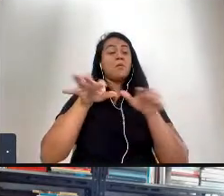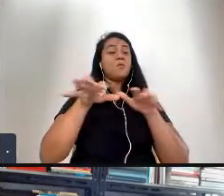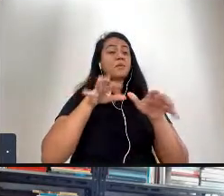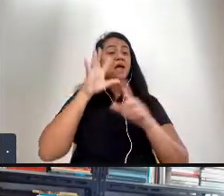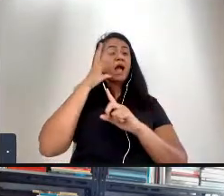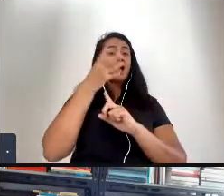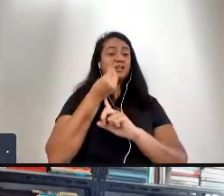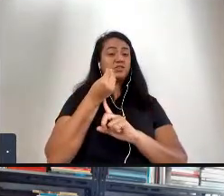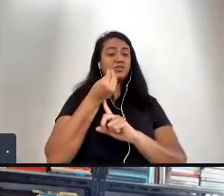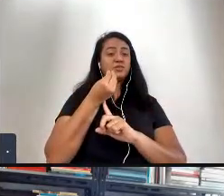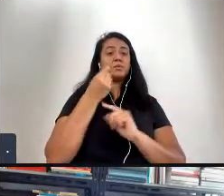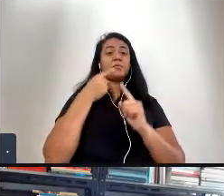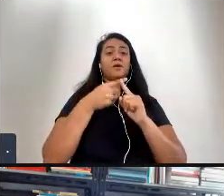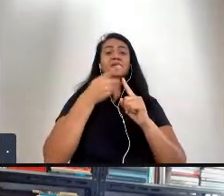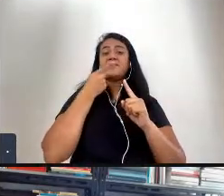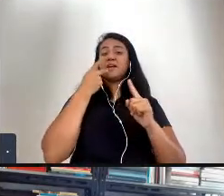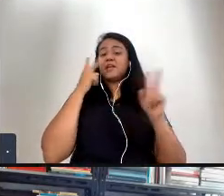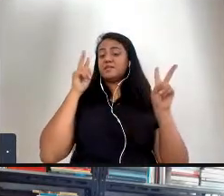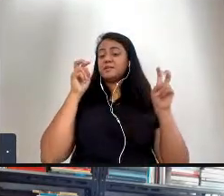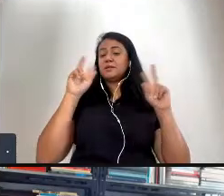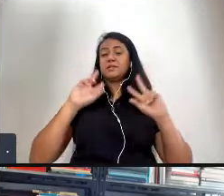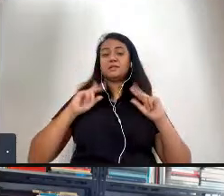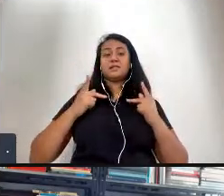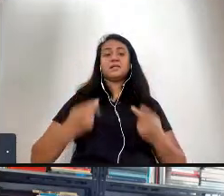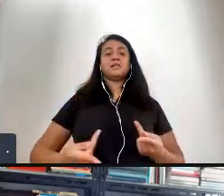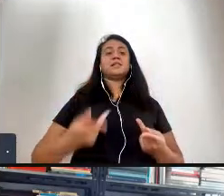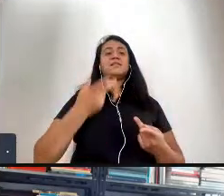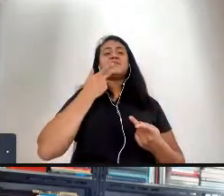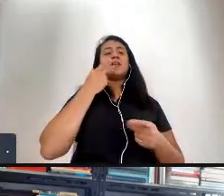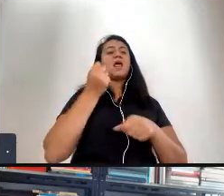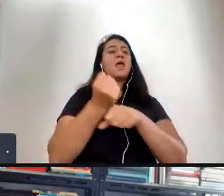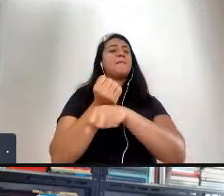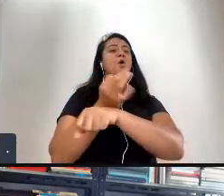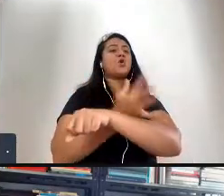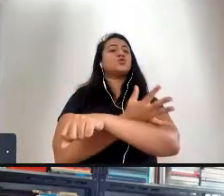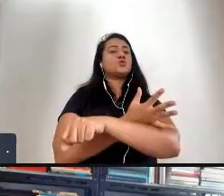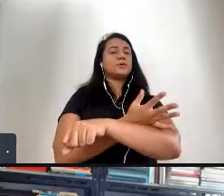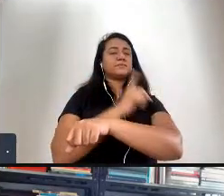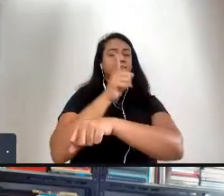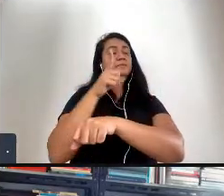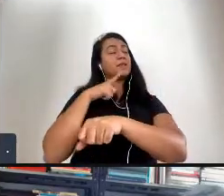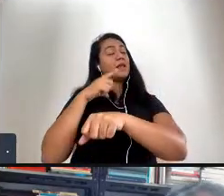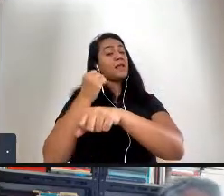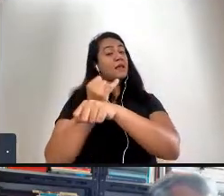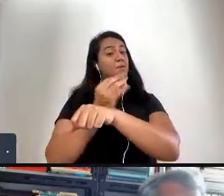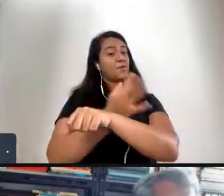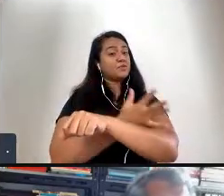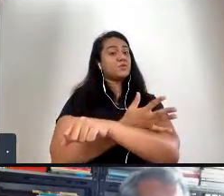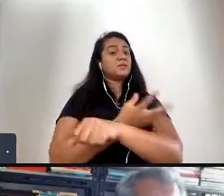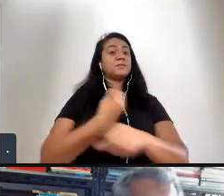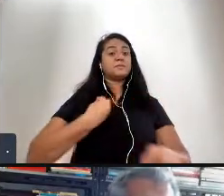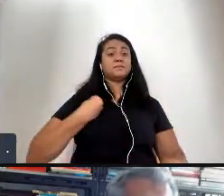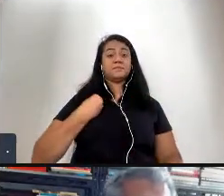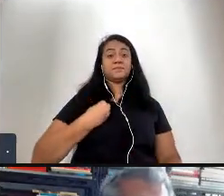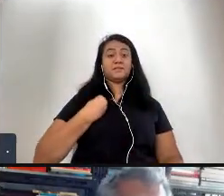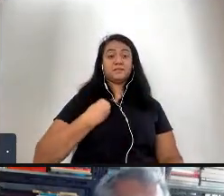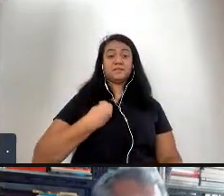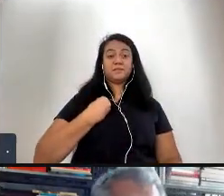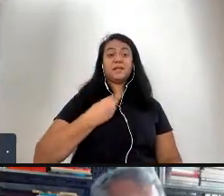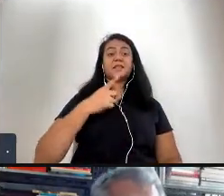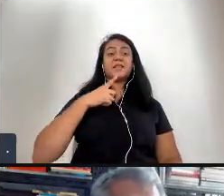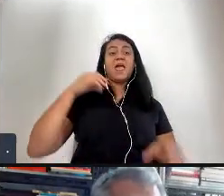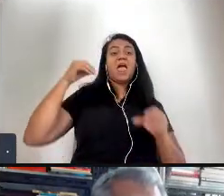de ser humano a gente está falando de emoções e as emoções presentes nesse contexto elas passam pelo indivíduo